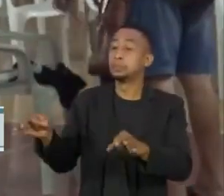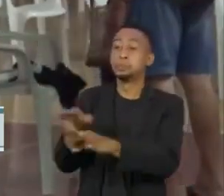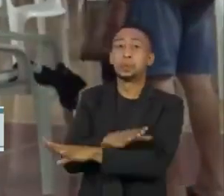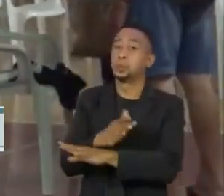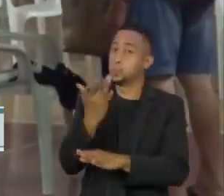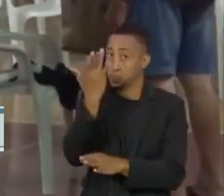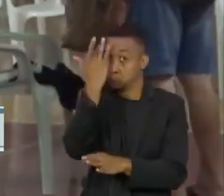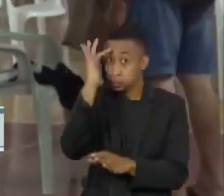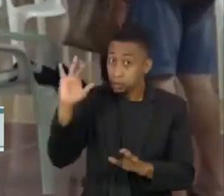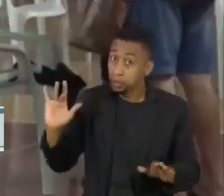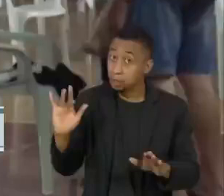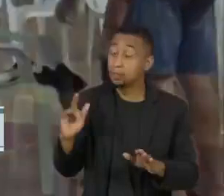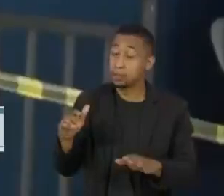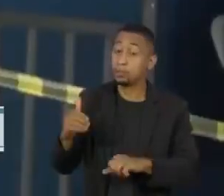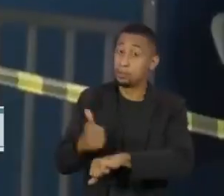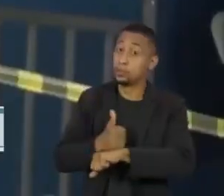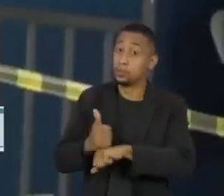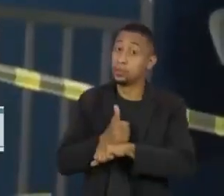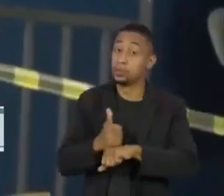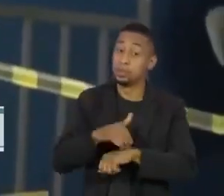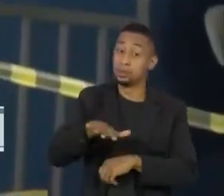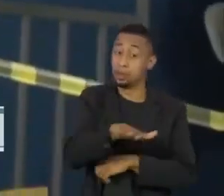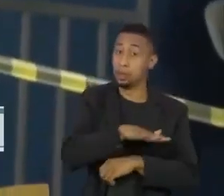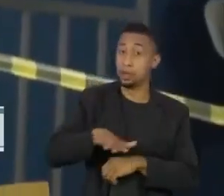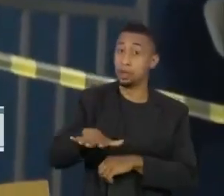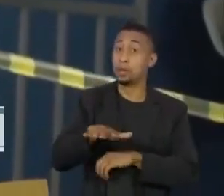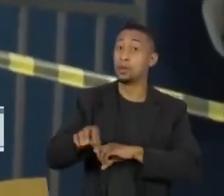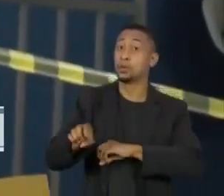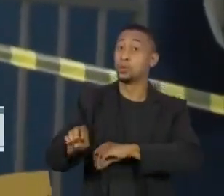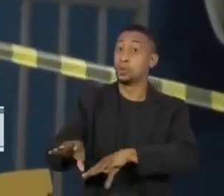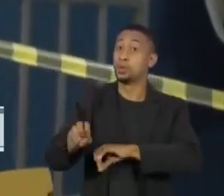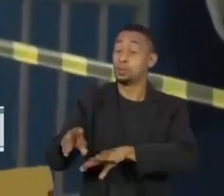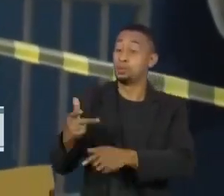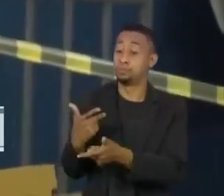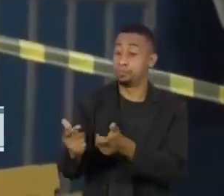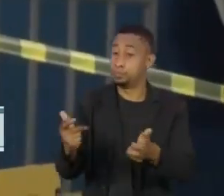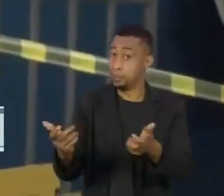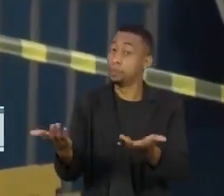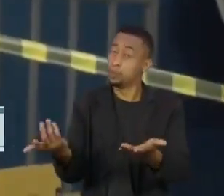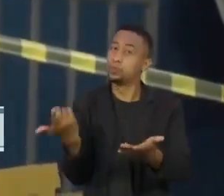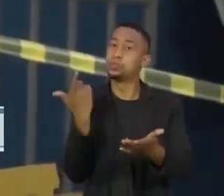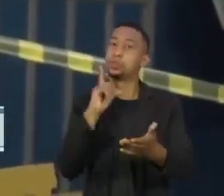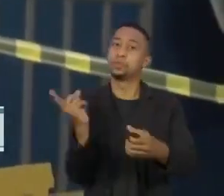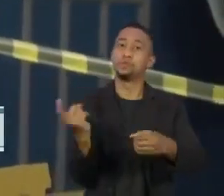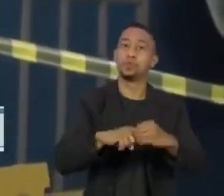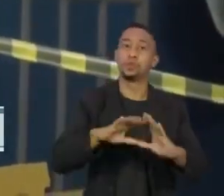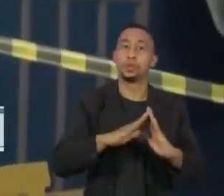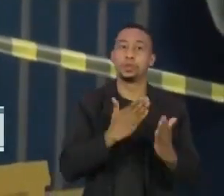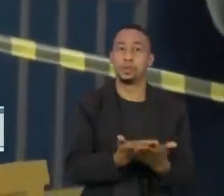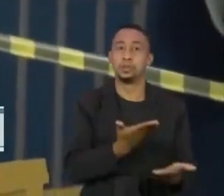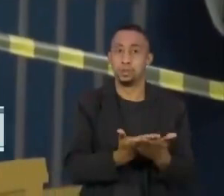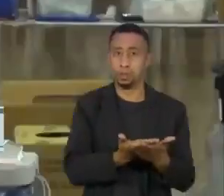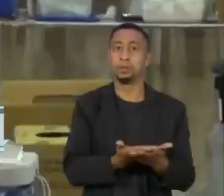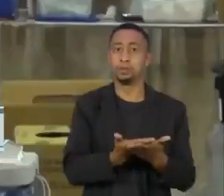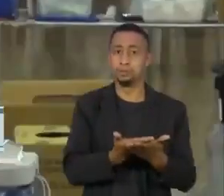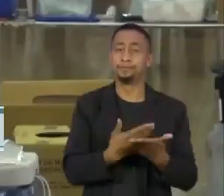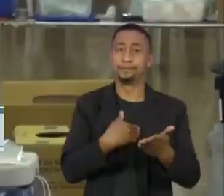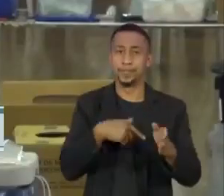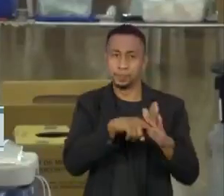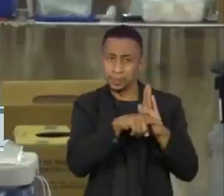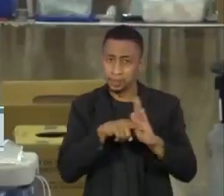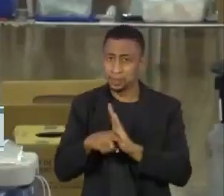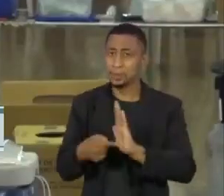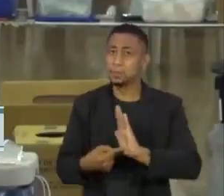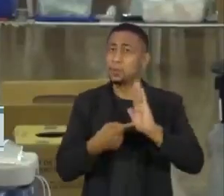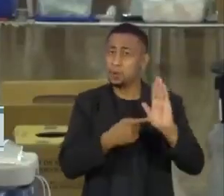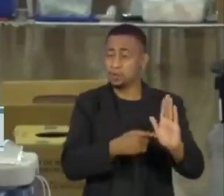educação. Este é um dos entraves para a retomada das aulas, segundo o consultor da Sociedade Brasileira de Infectologia, assim como a